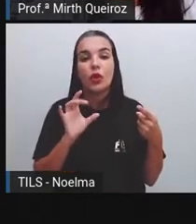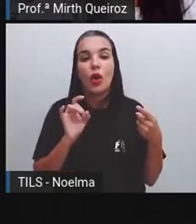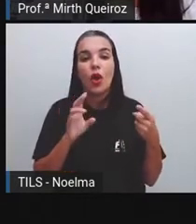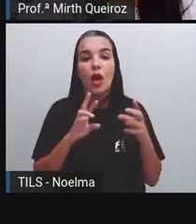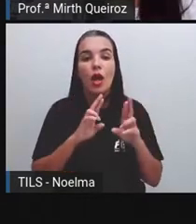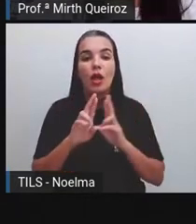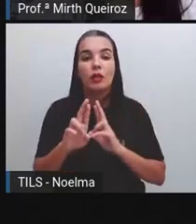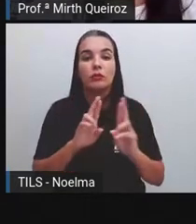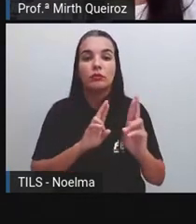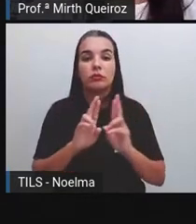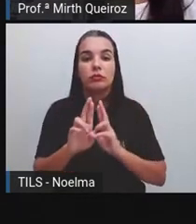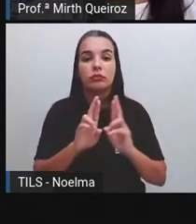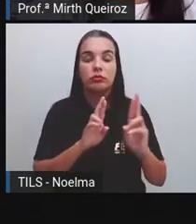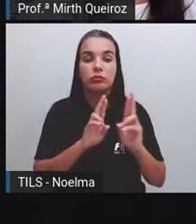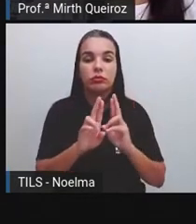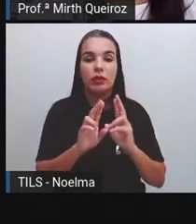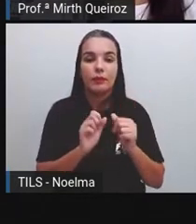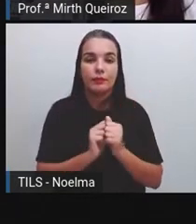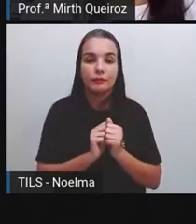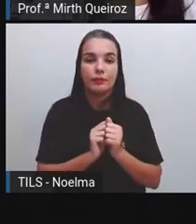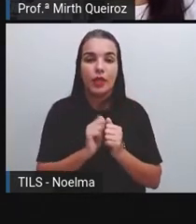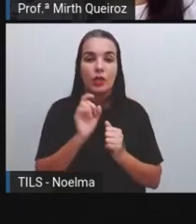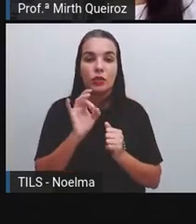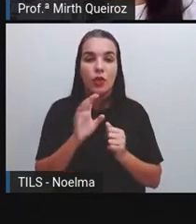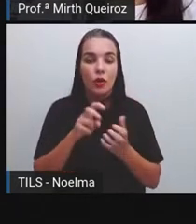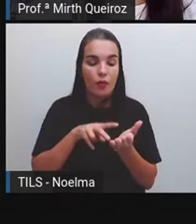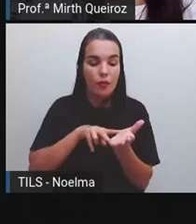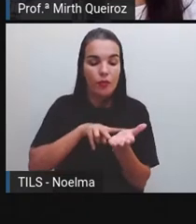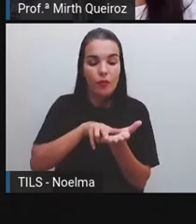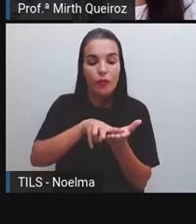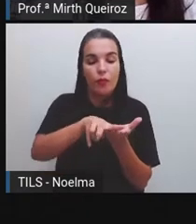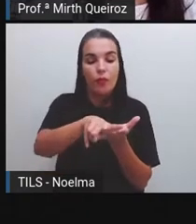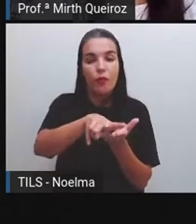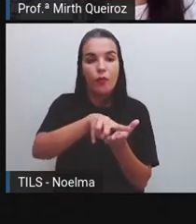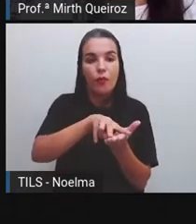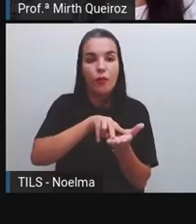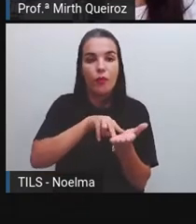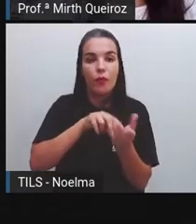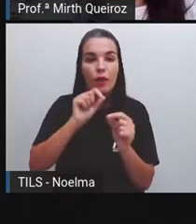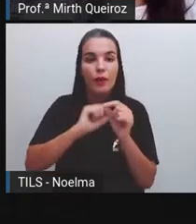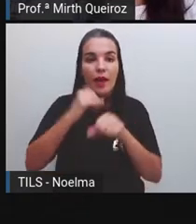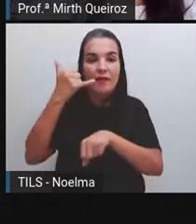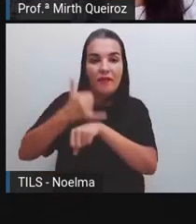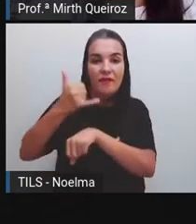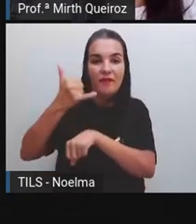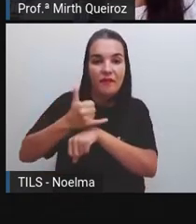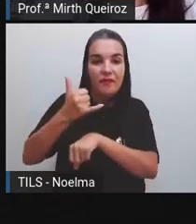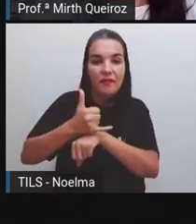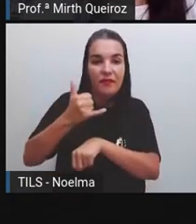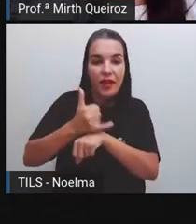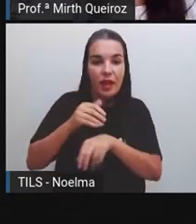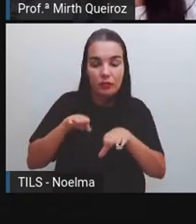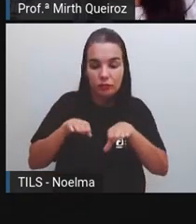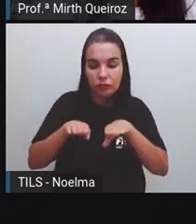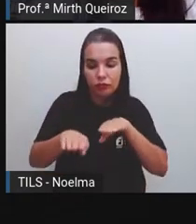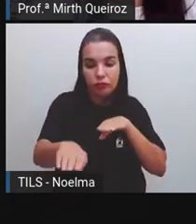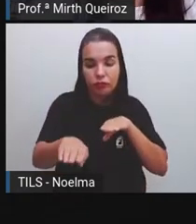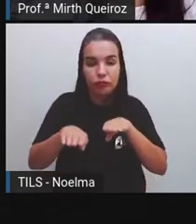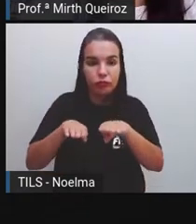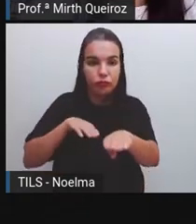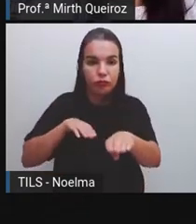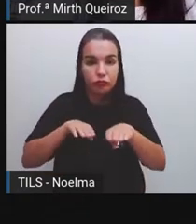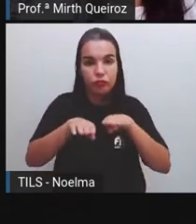ruas, nas estradas. Os transportes ferroviários, eles são os transportes que se locomovem em trilhas